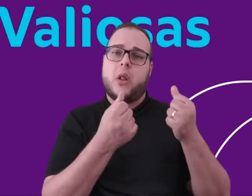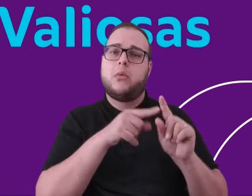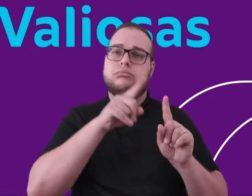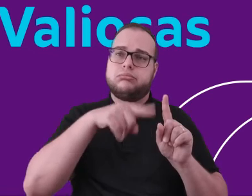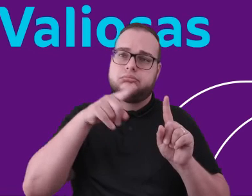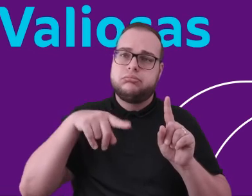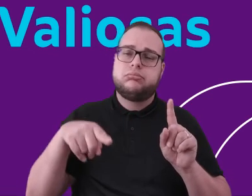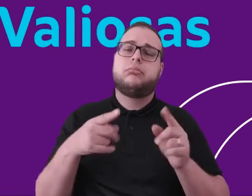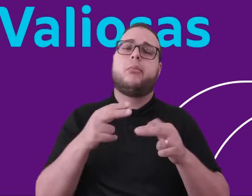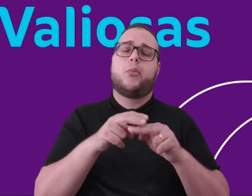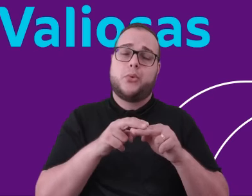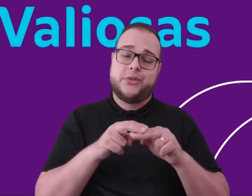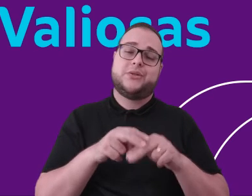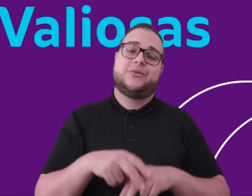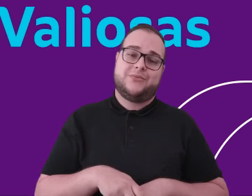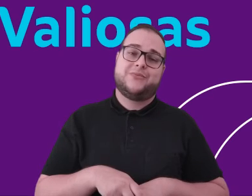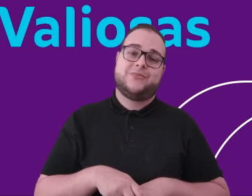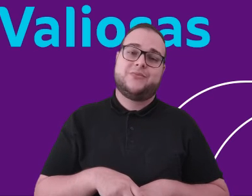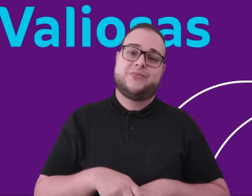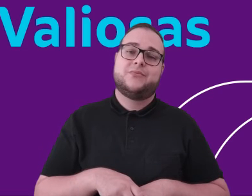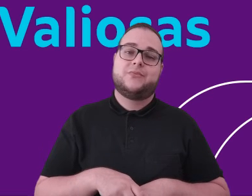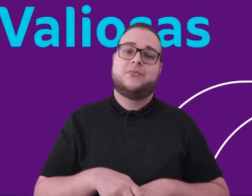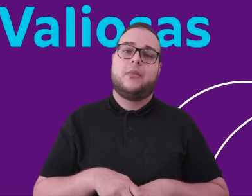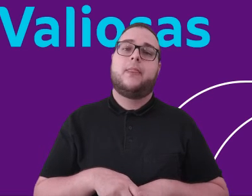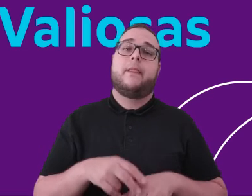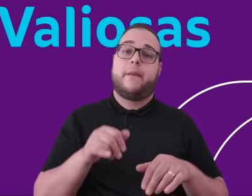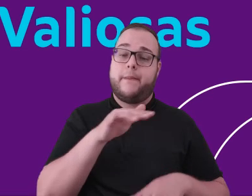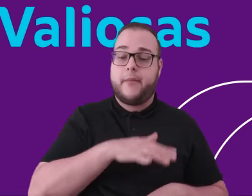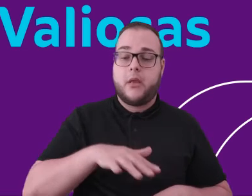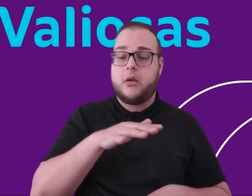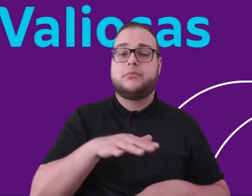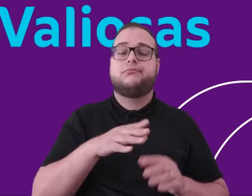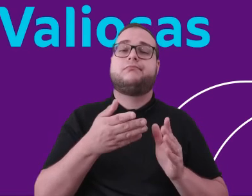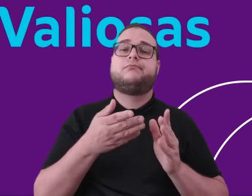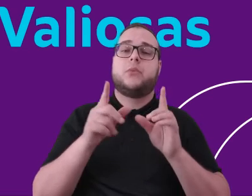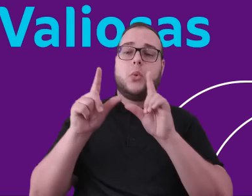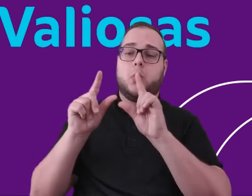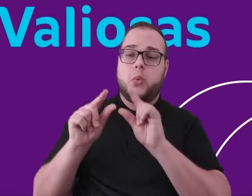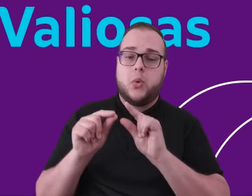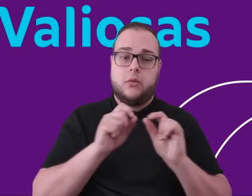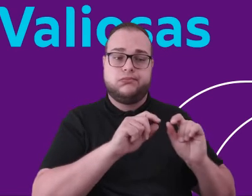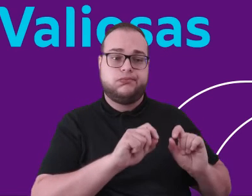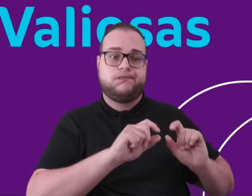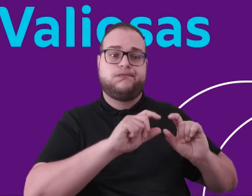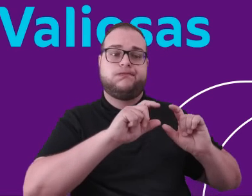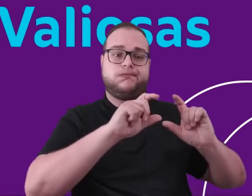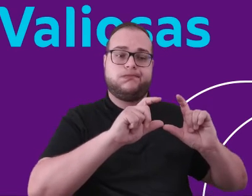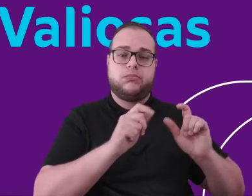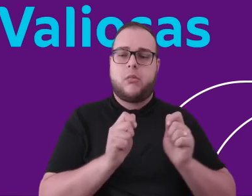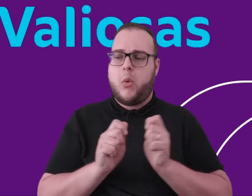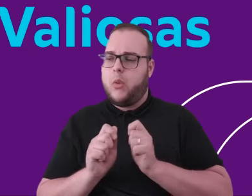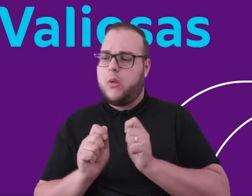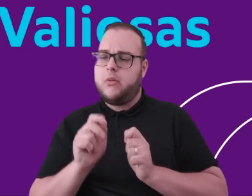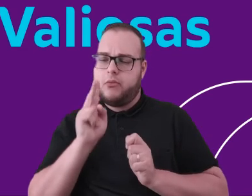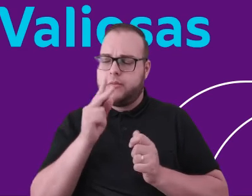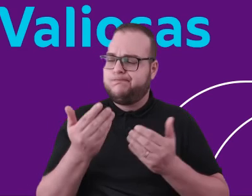atual, muito por essa dinâmica de um mercado em déficit, e também uma inflação de custos que suporta esses patamares